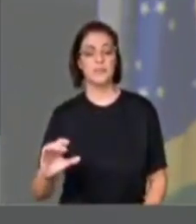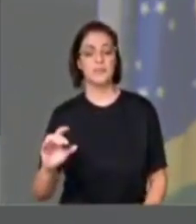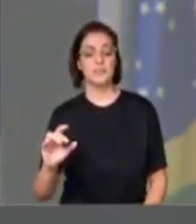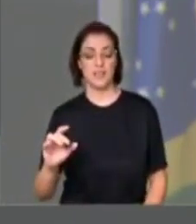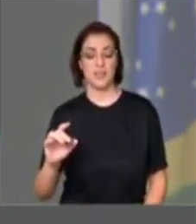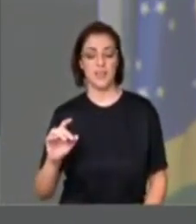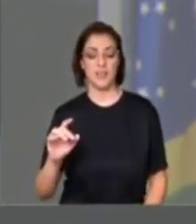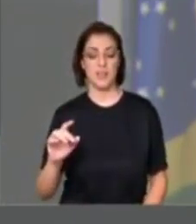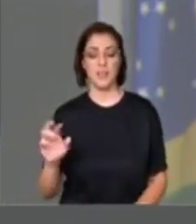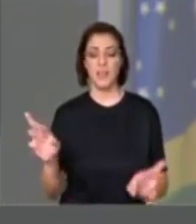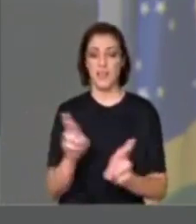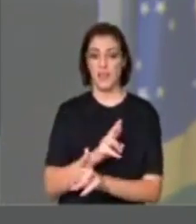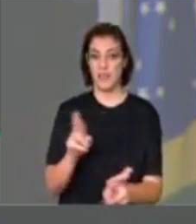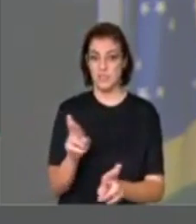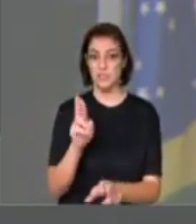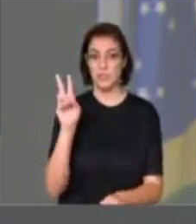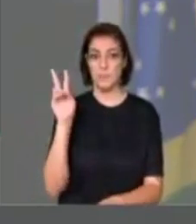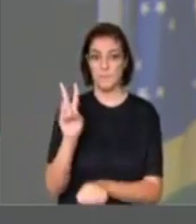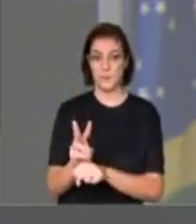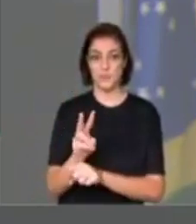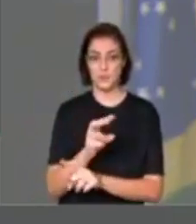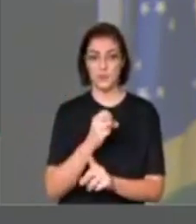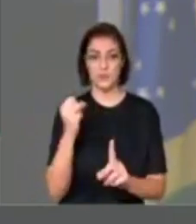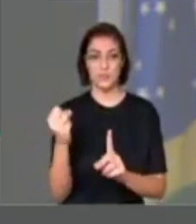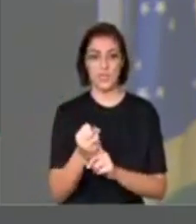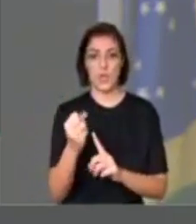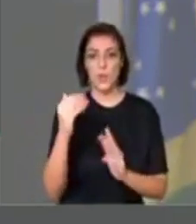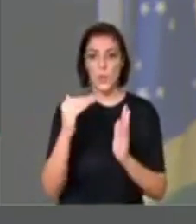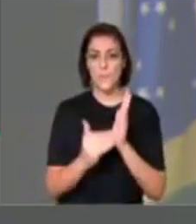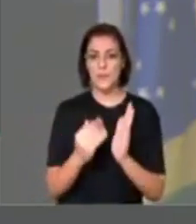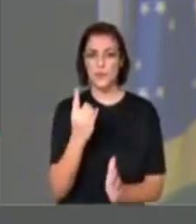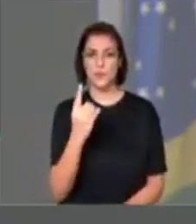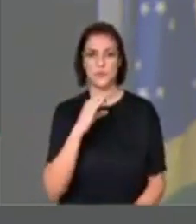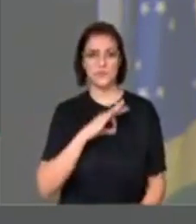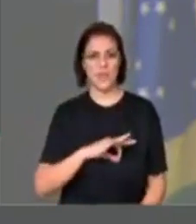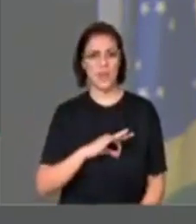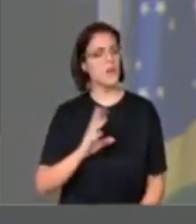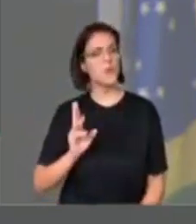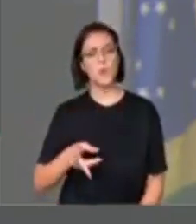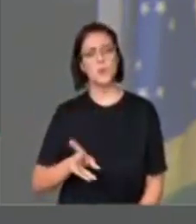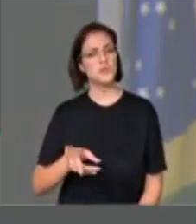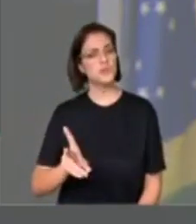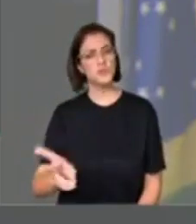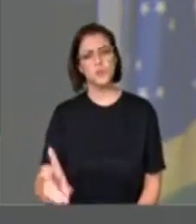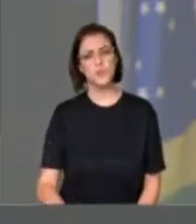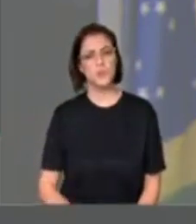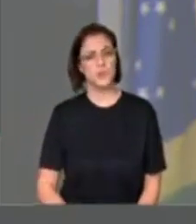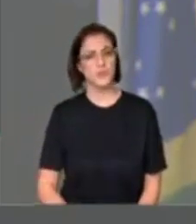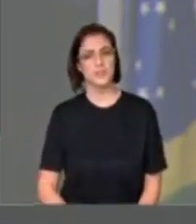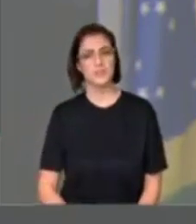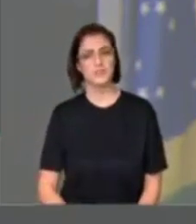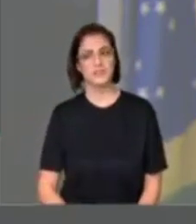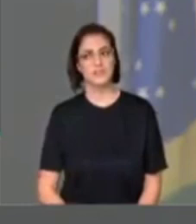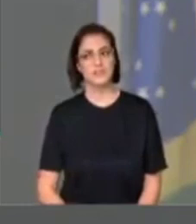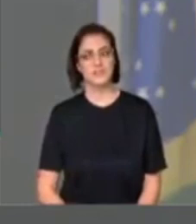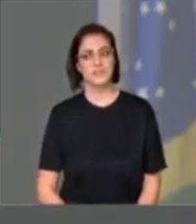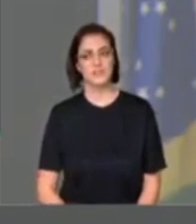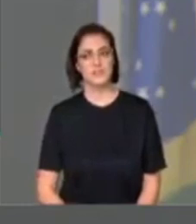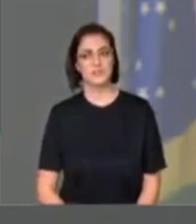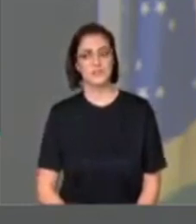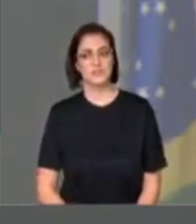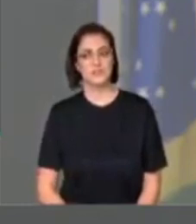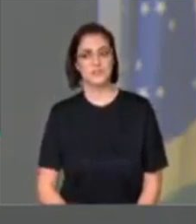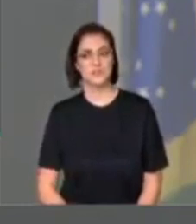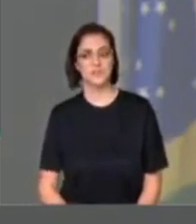a Rede de Proteção Social, que garante no mínimo um salário mínimo, continua mantida. E o que se propõe no sistema de